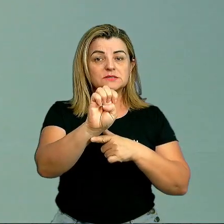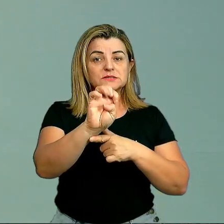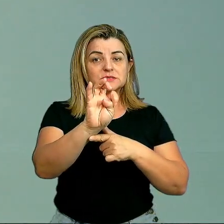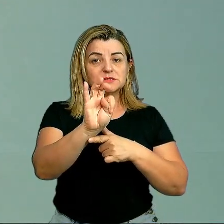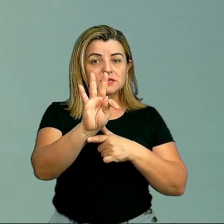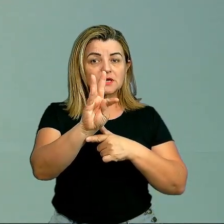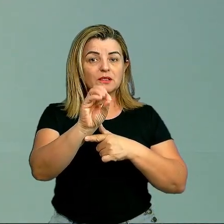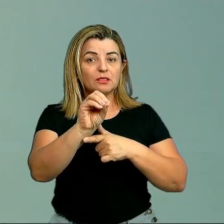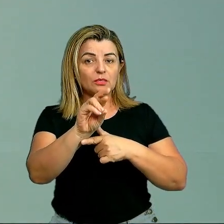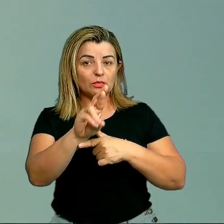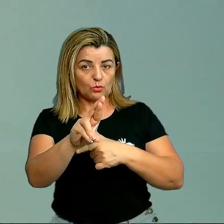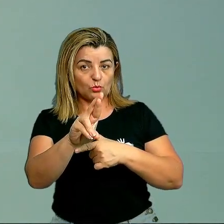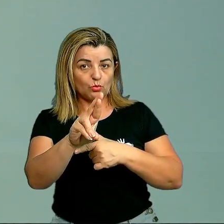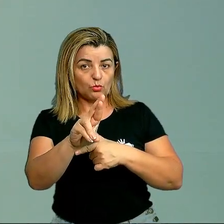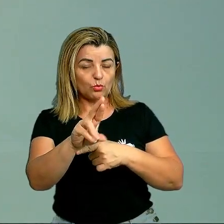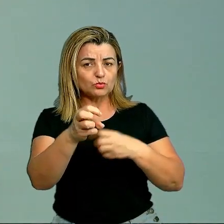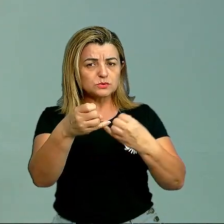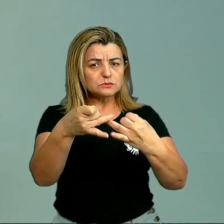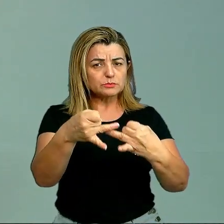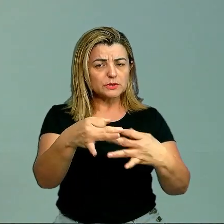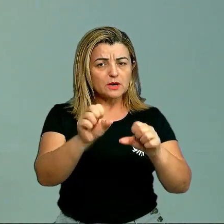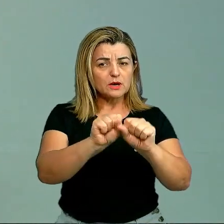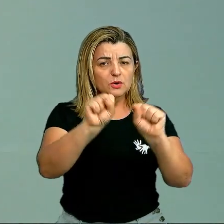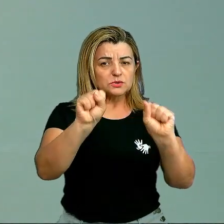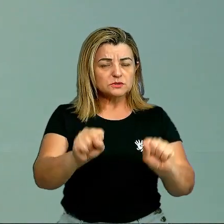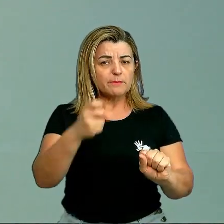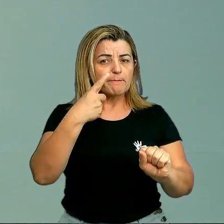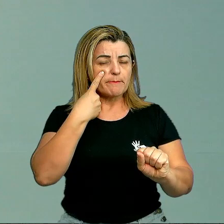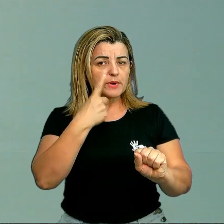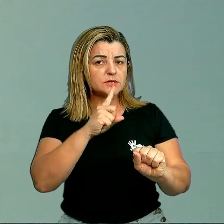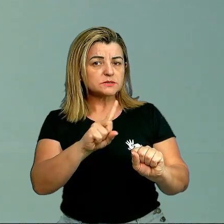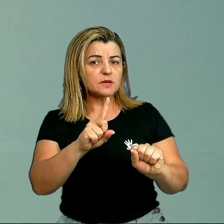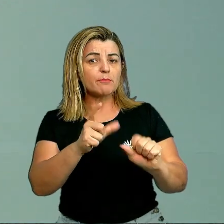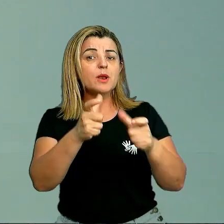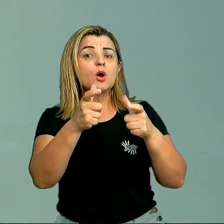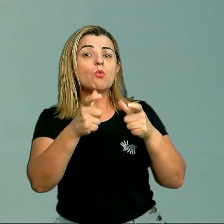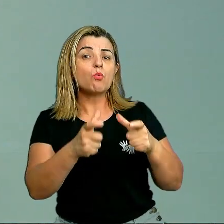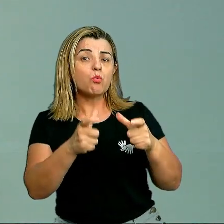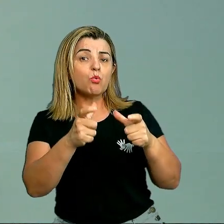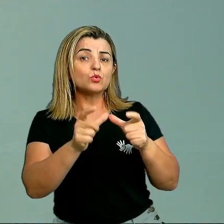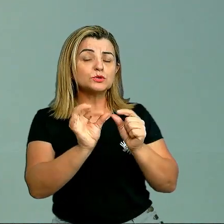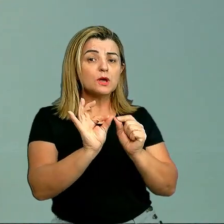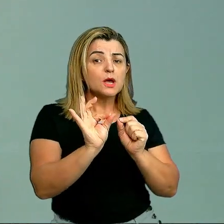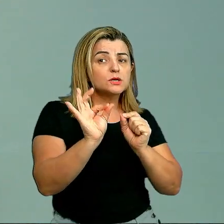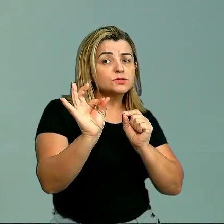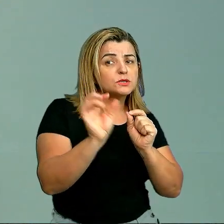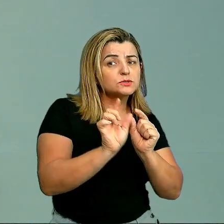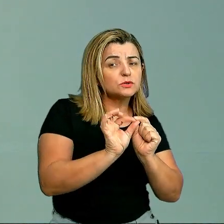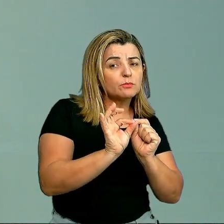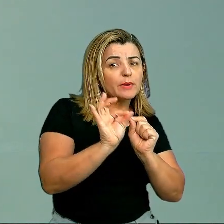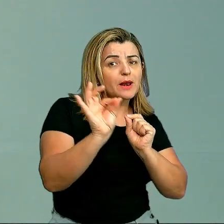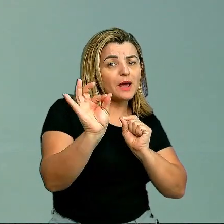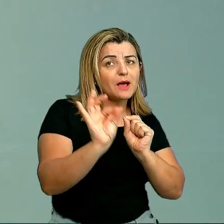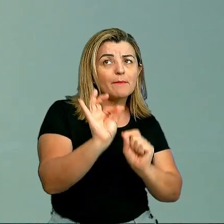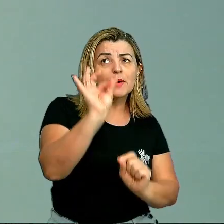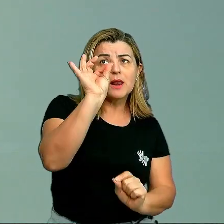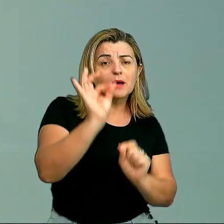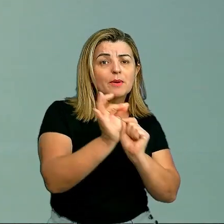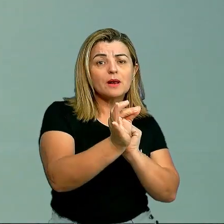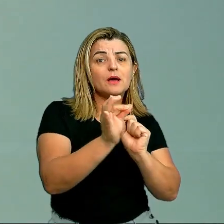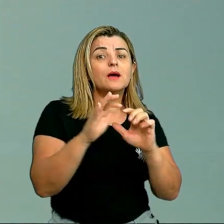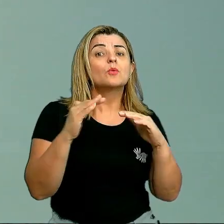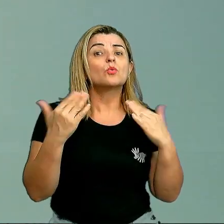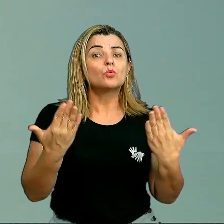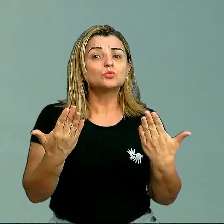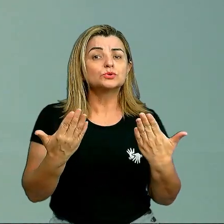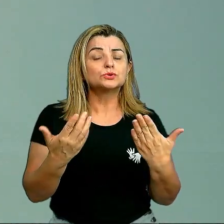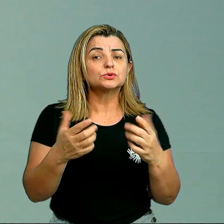está trabalhando nesse sistema, a gente tem que ver para onde está direcionando a questão. A questão, questão,